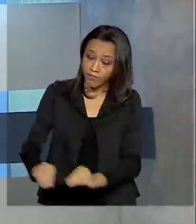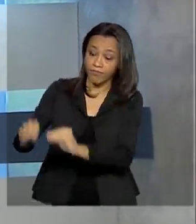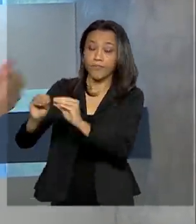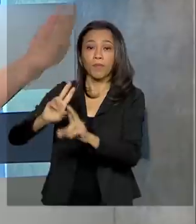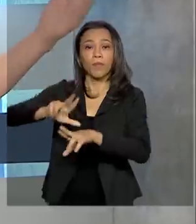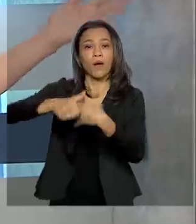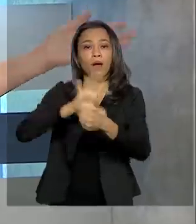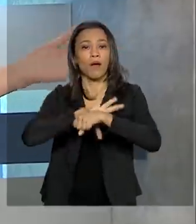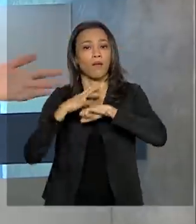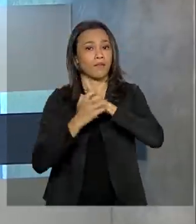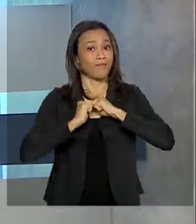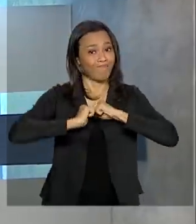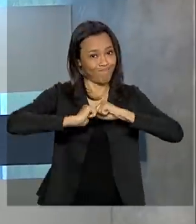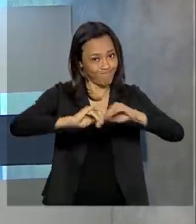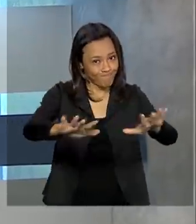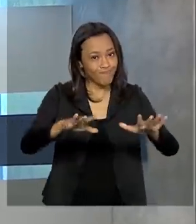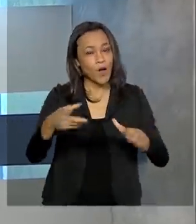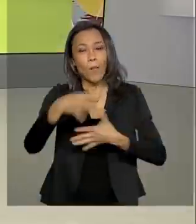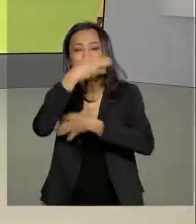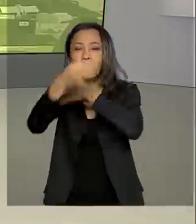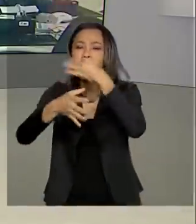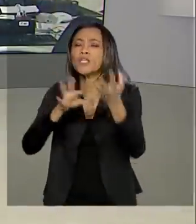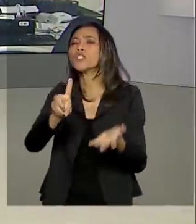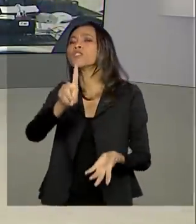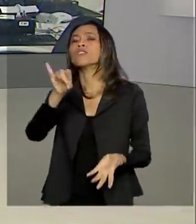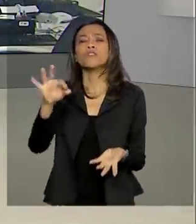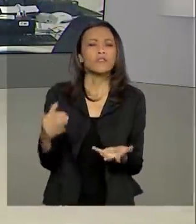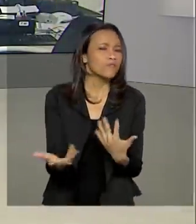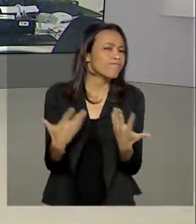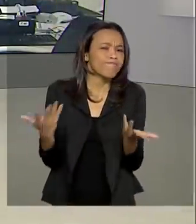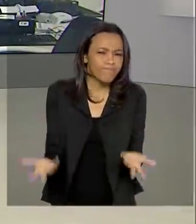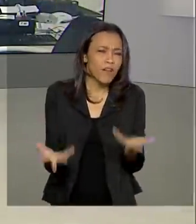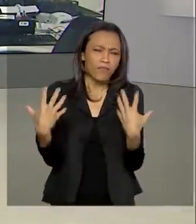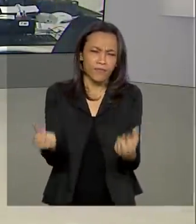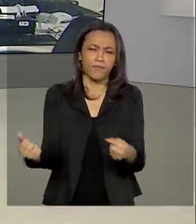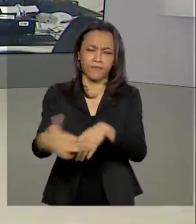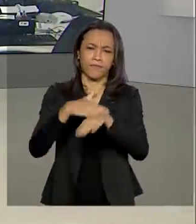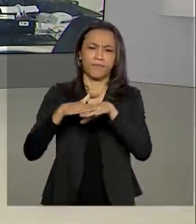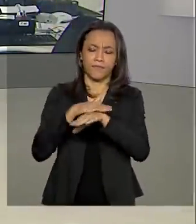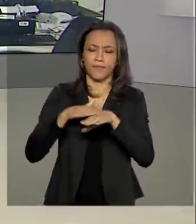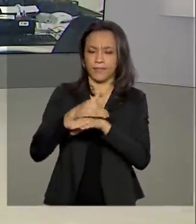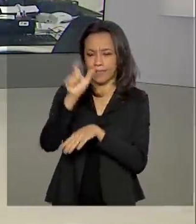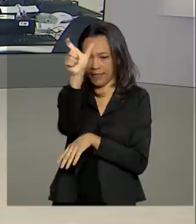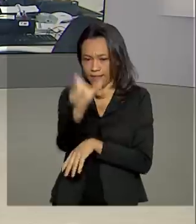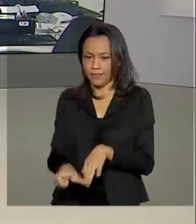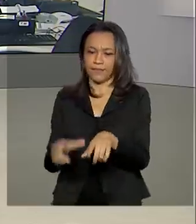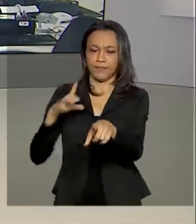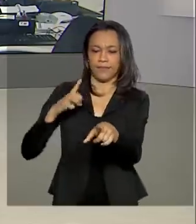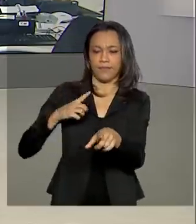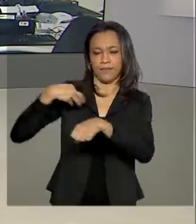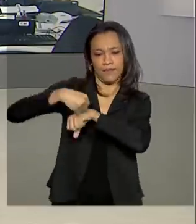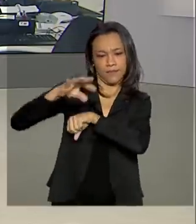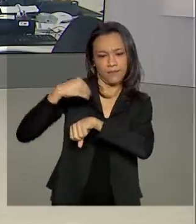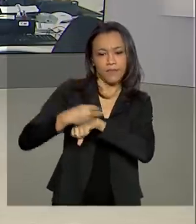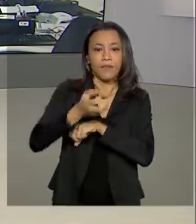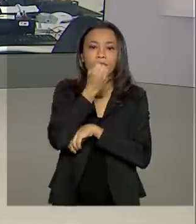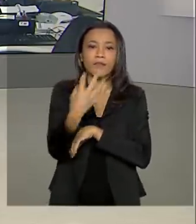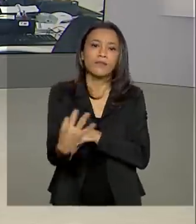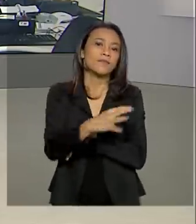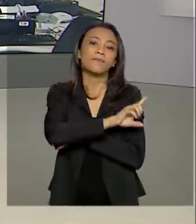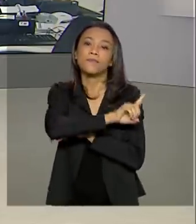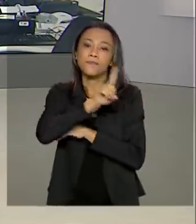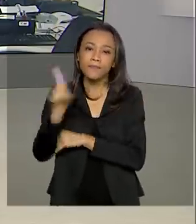pandemia. A gente vai agora até o Rio de Janeiro conversar com o repórter Maurício de Almeida, que tem as informações para a gente. Olá, Maurício, bom dia para você.